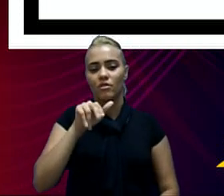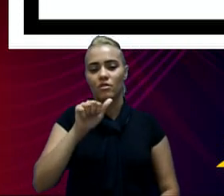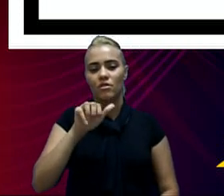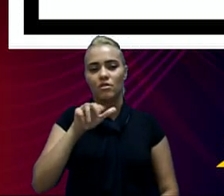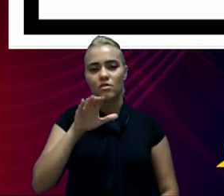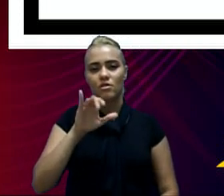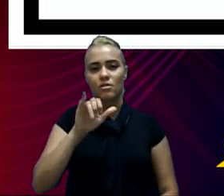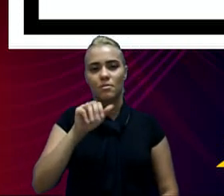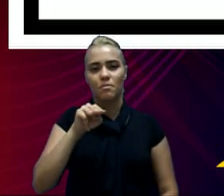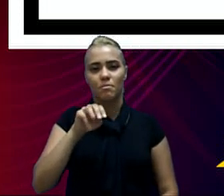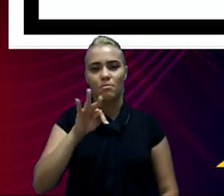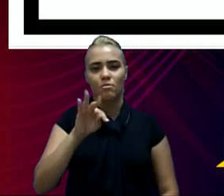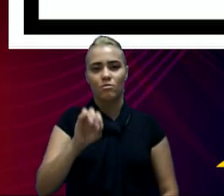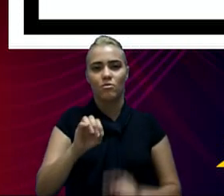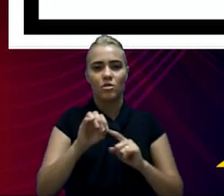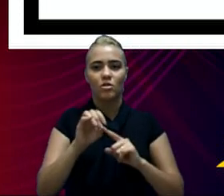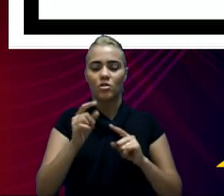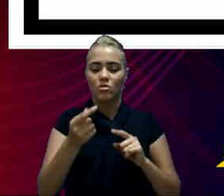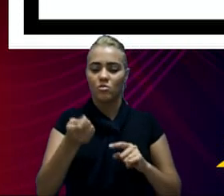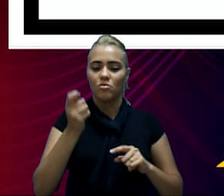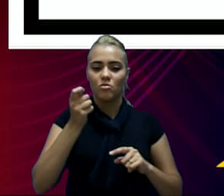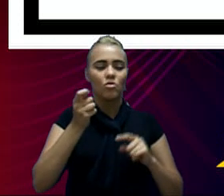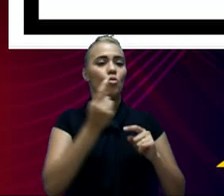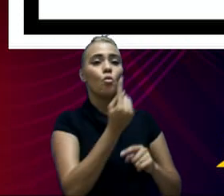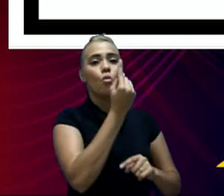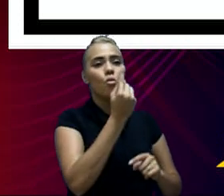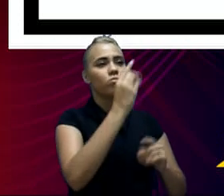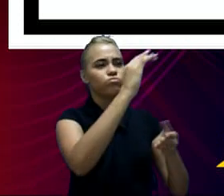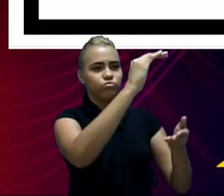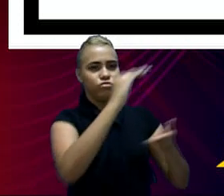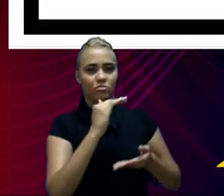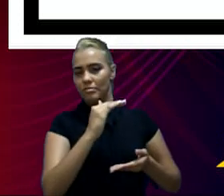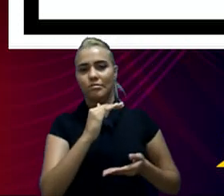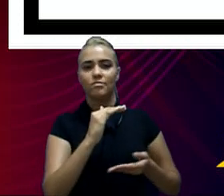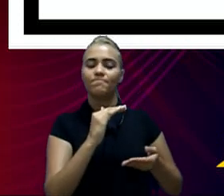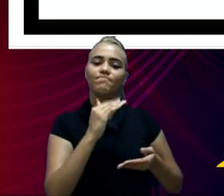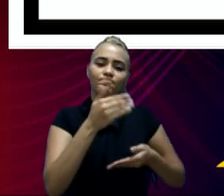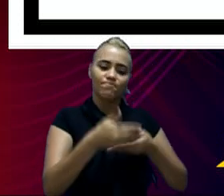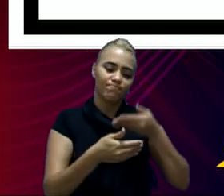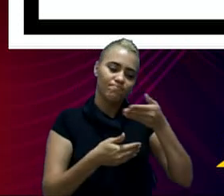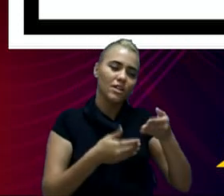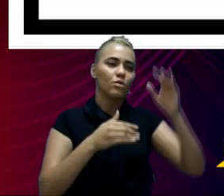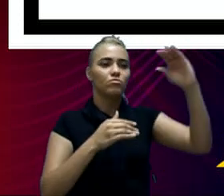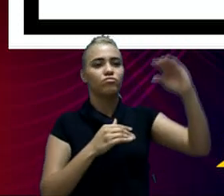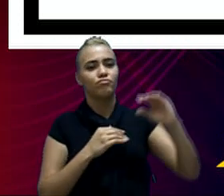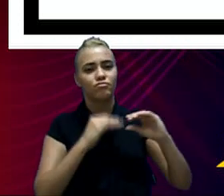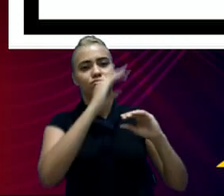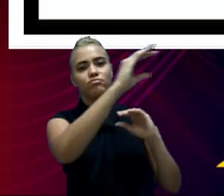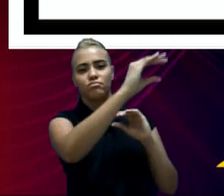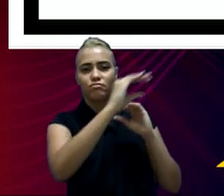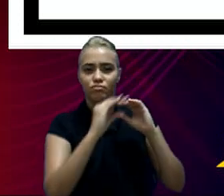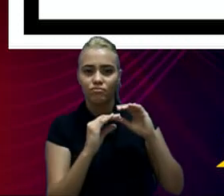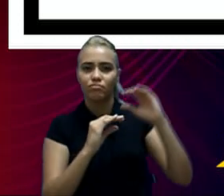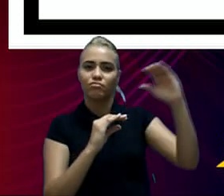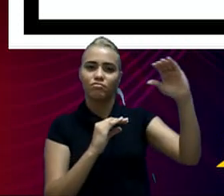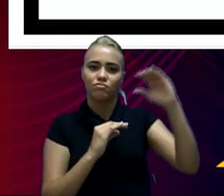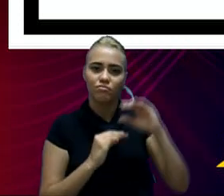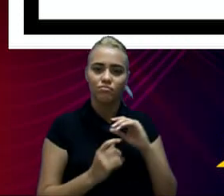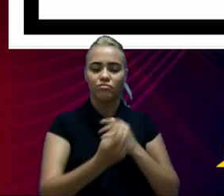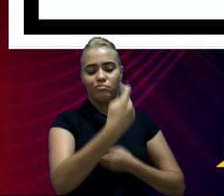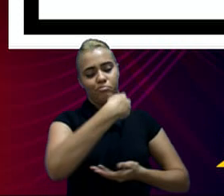os recursos financiados não vêm de uma única vez. Eles vêm de forma em que